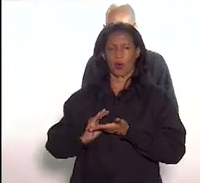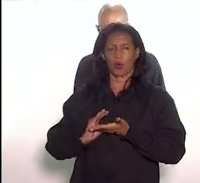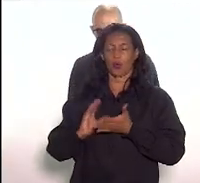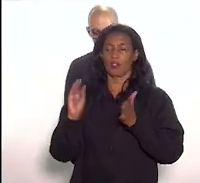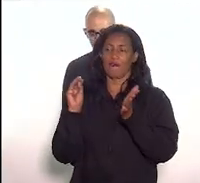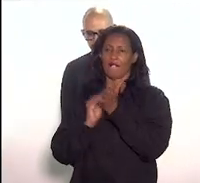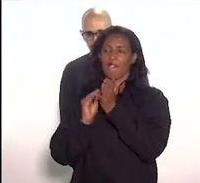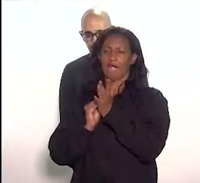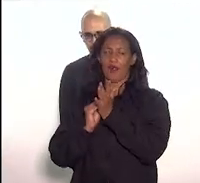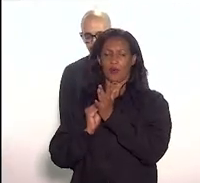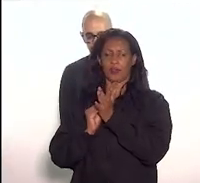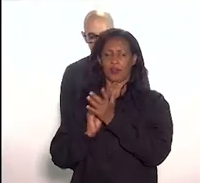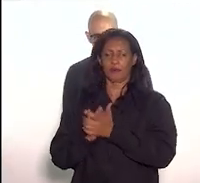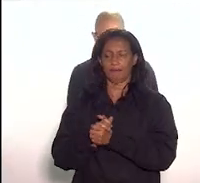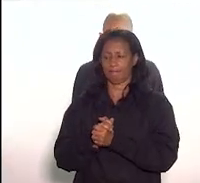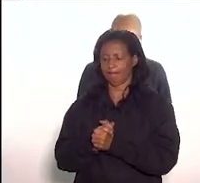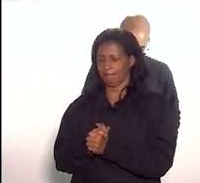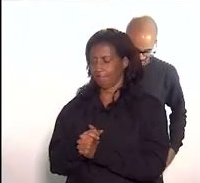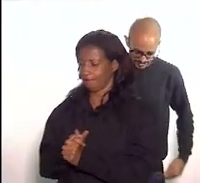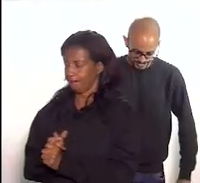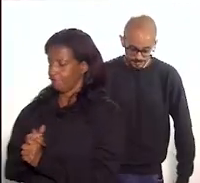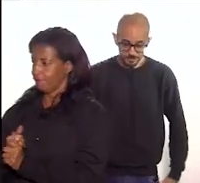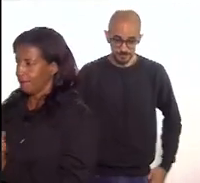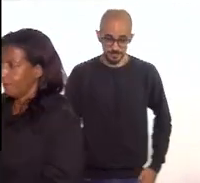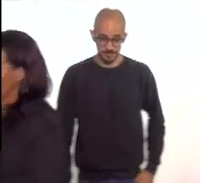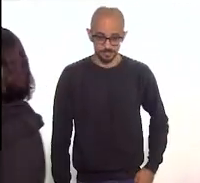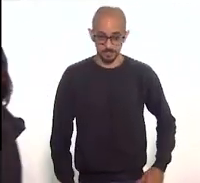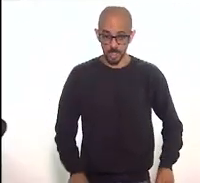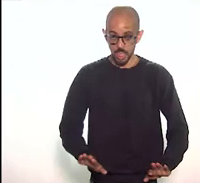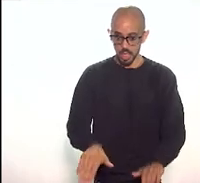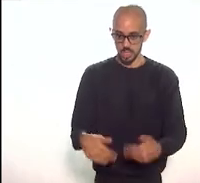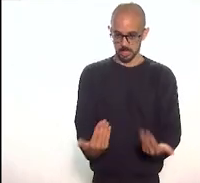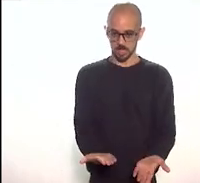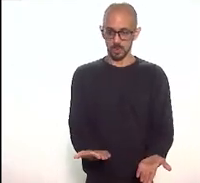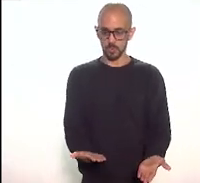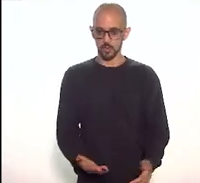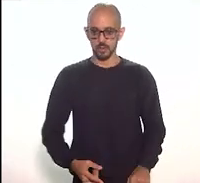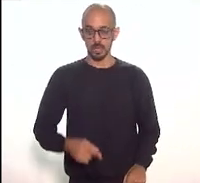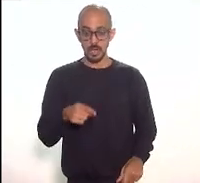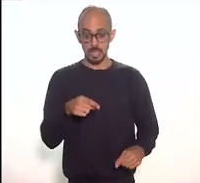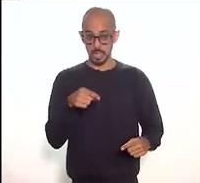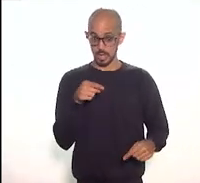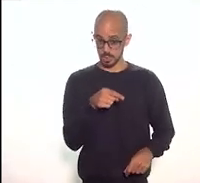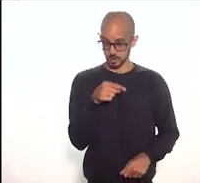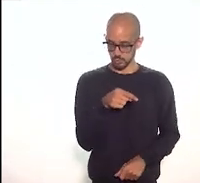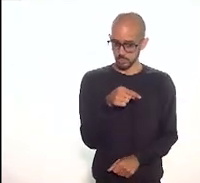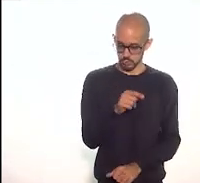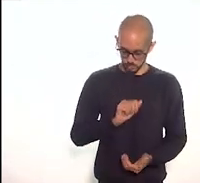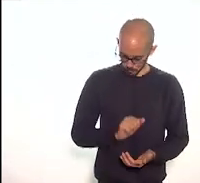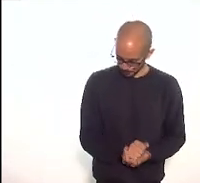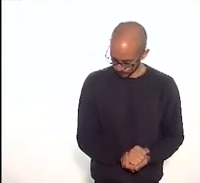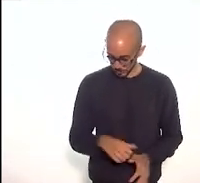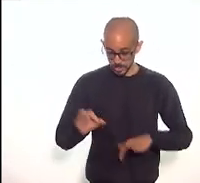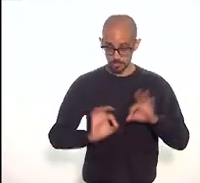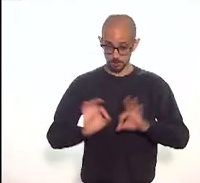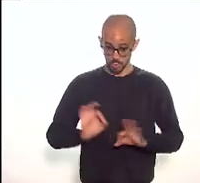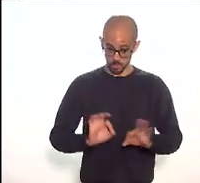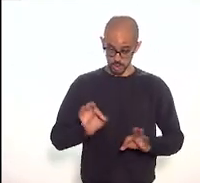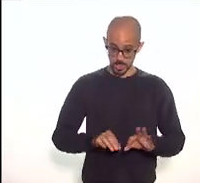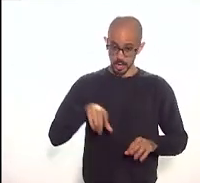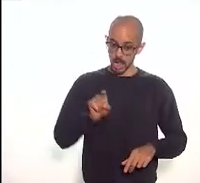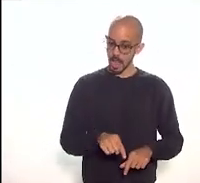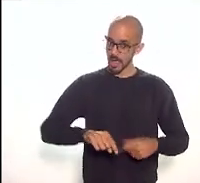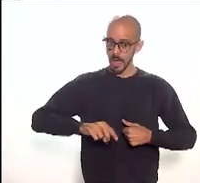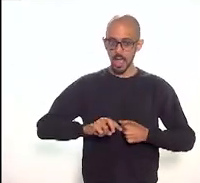definidas. Isto, do ponto de vista da análise desse projeto, a causa de um mal